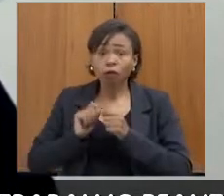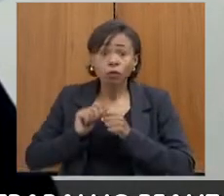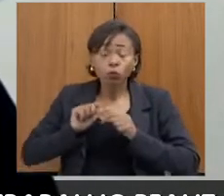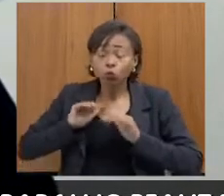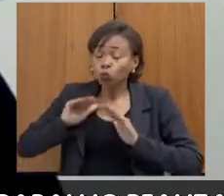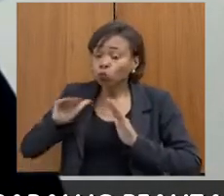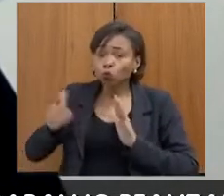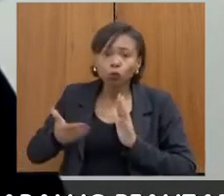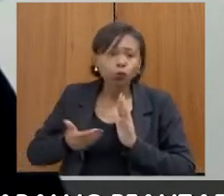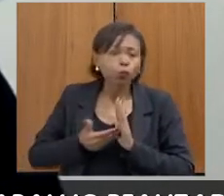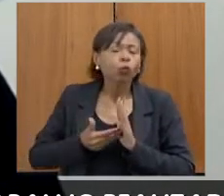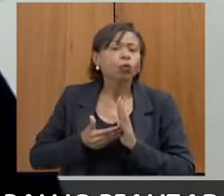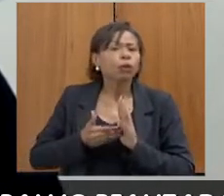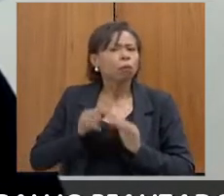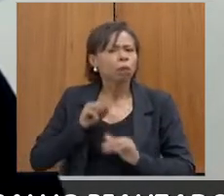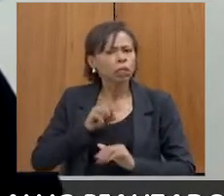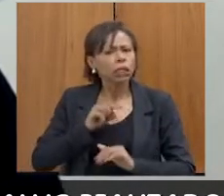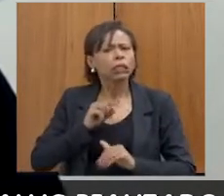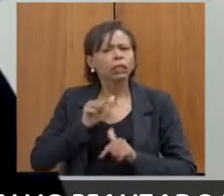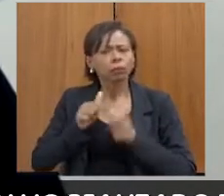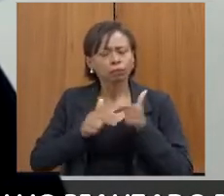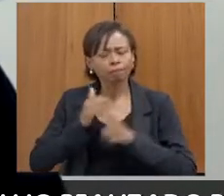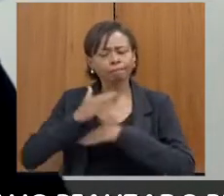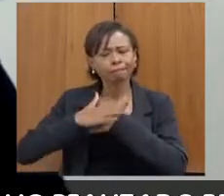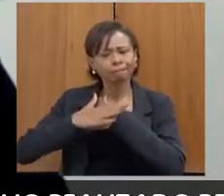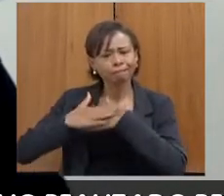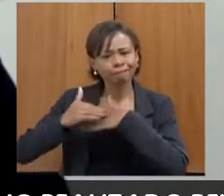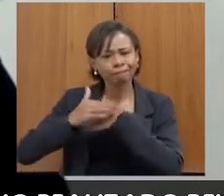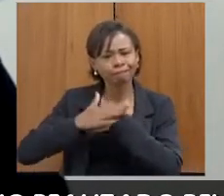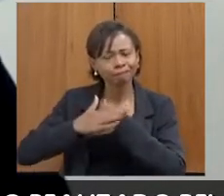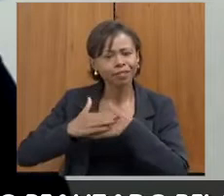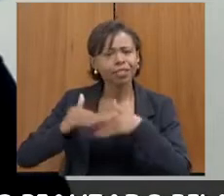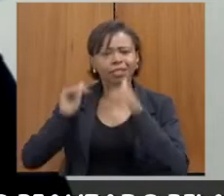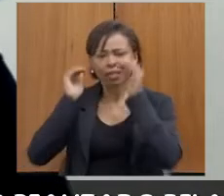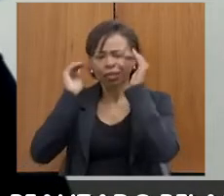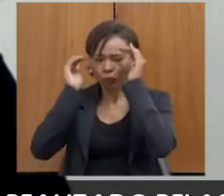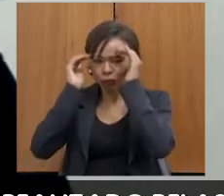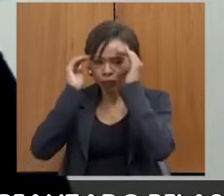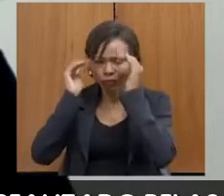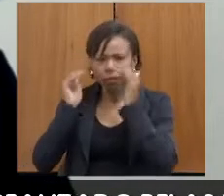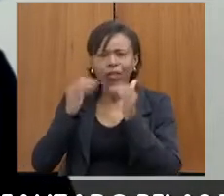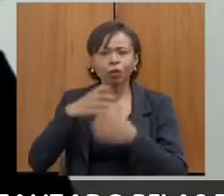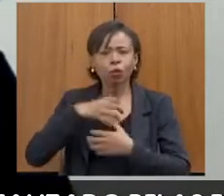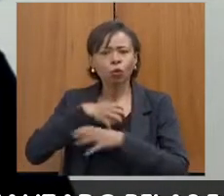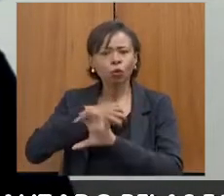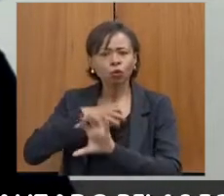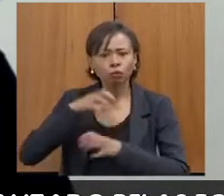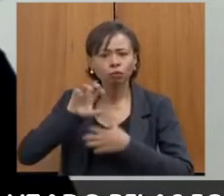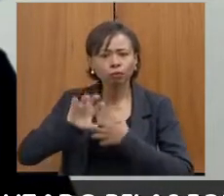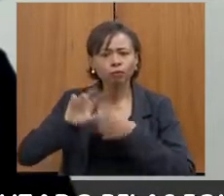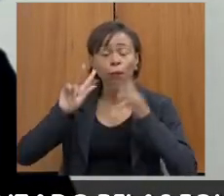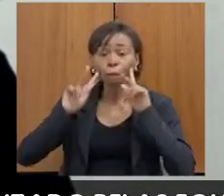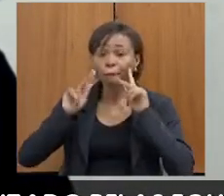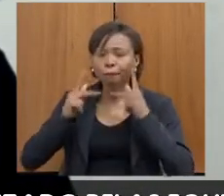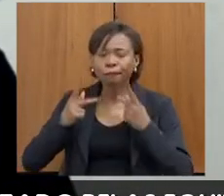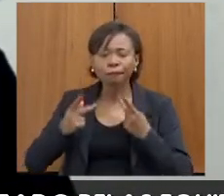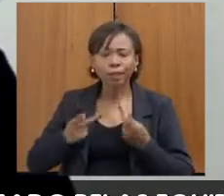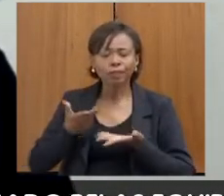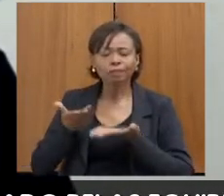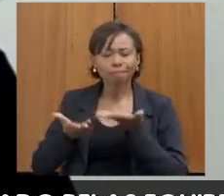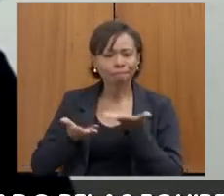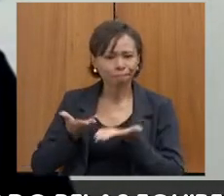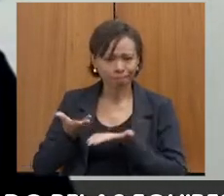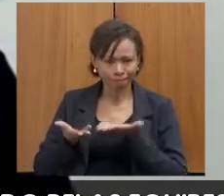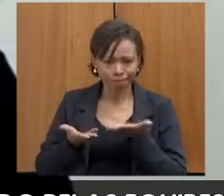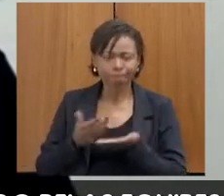com carinho, com zelo, de forma humana, para tratar com esses assuntos. Nós